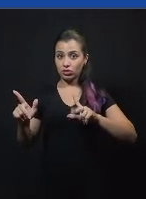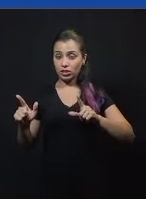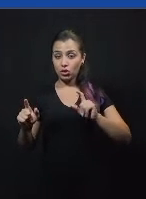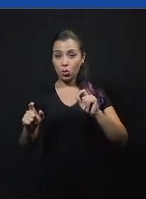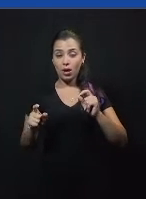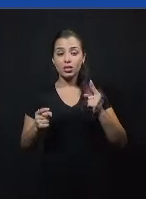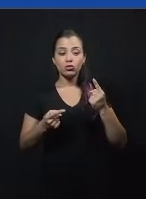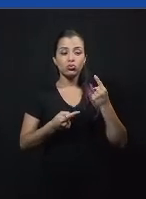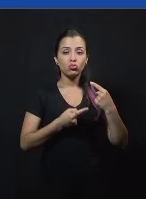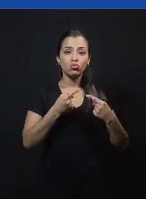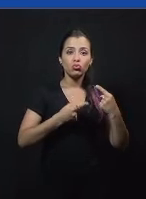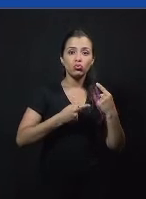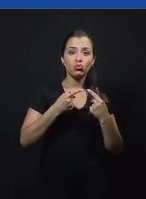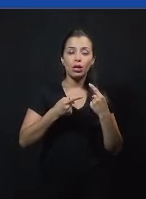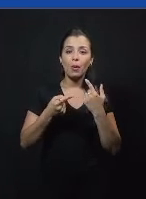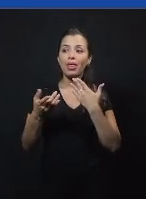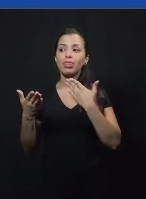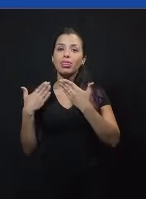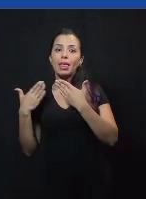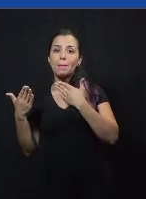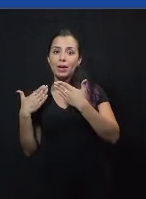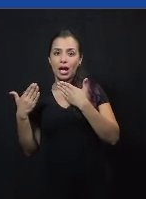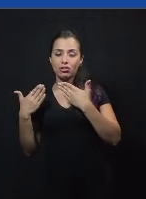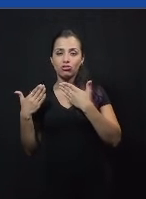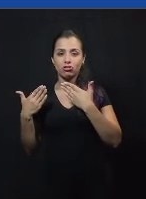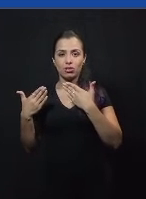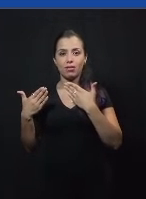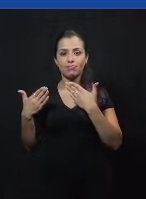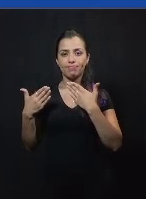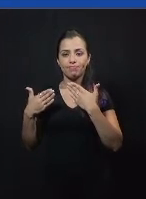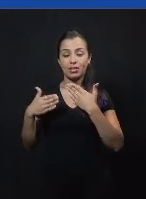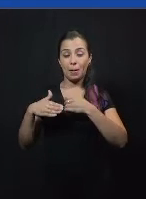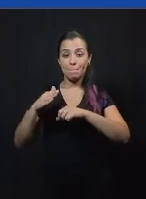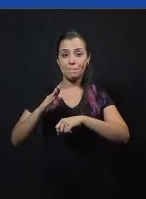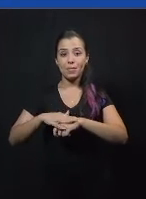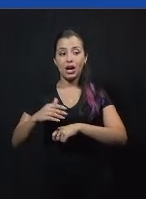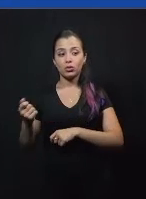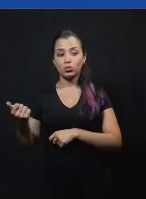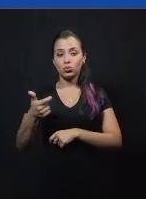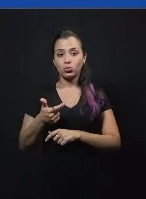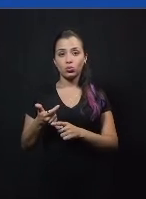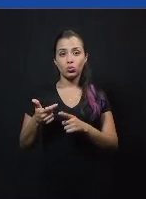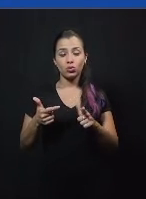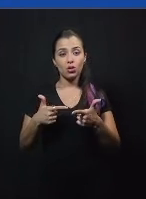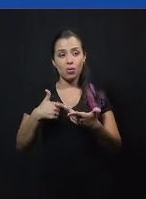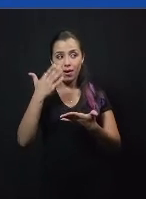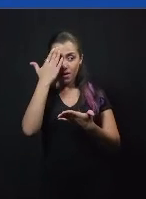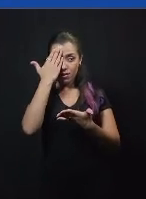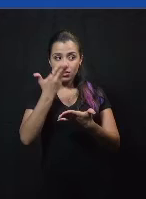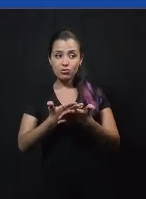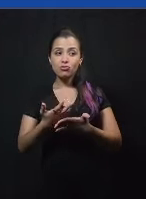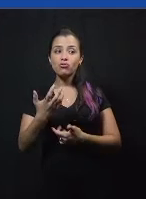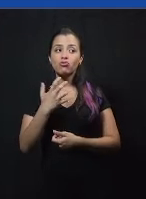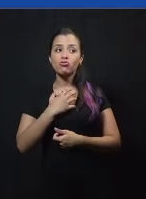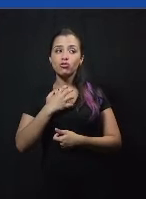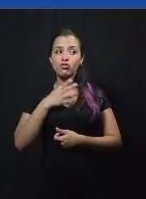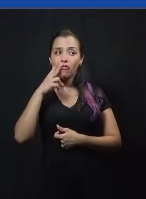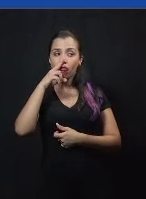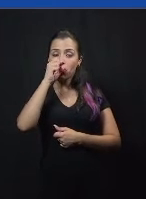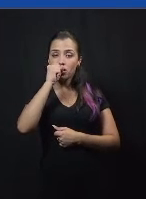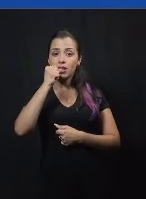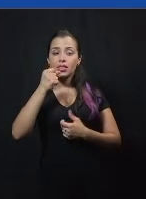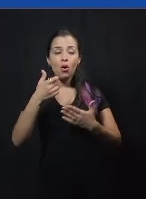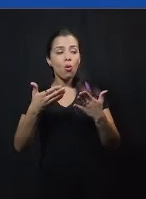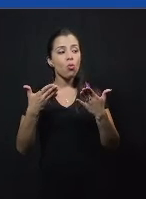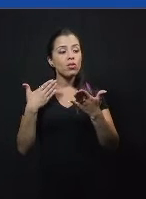debate. acho que está muito mais presente a discussão política, né? E eu acredito que uma forma de fortalecer o debate qualificado,